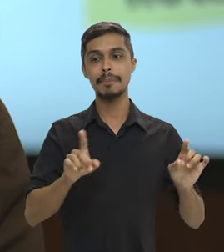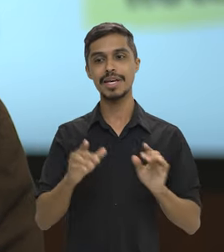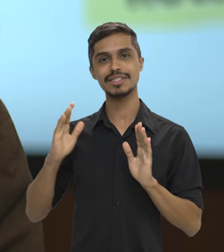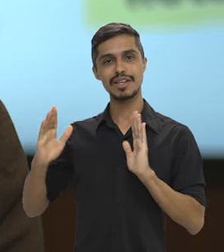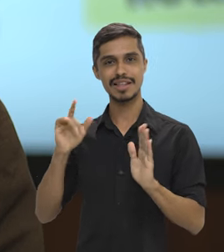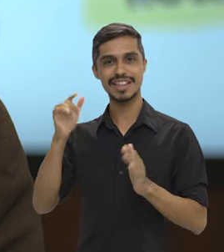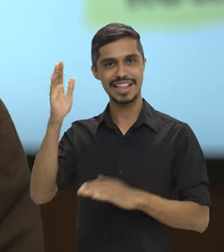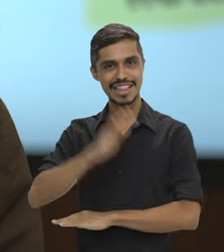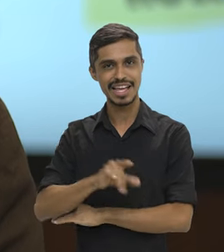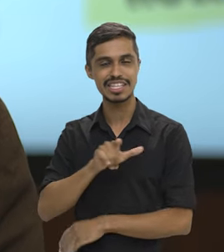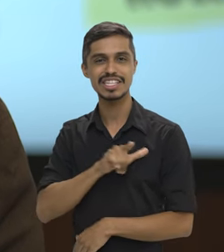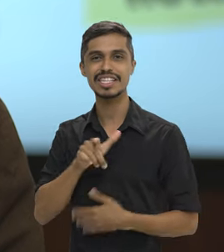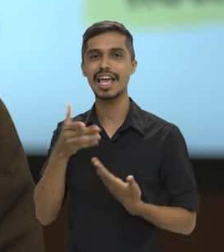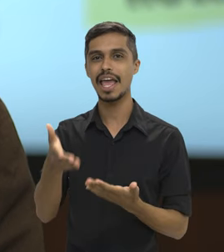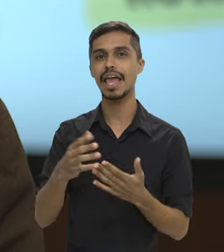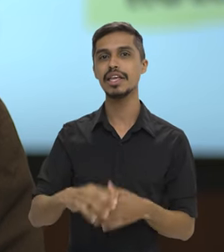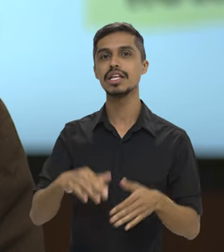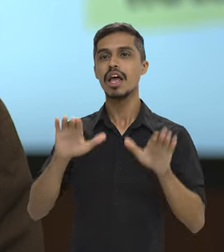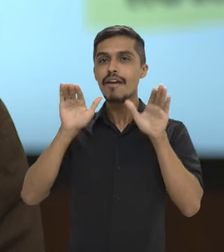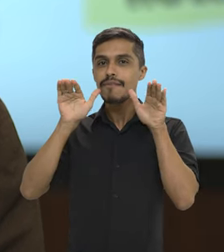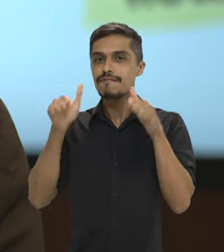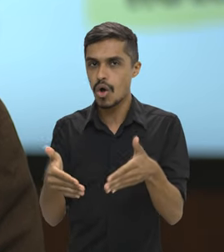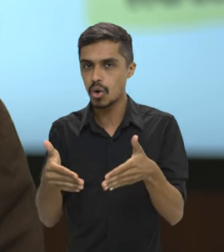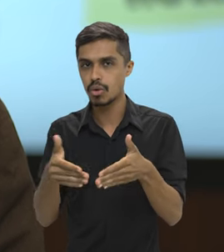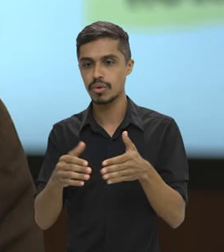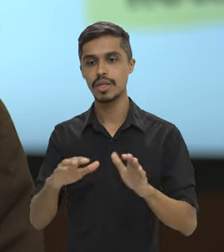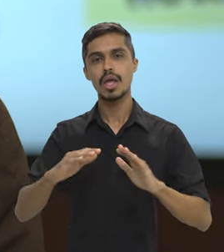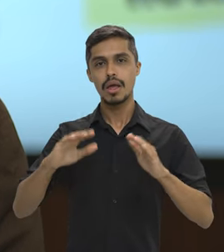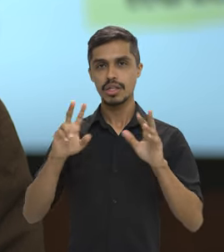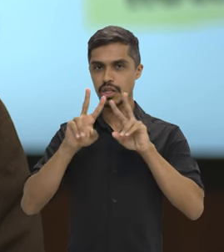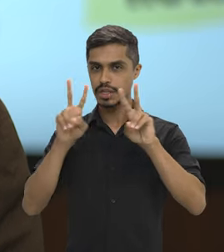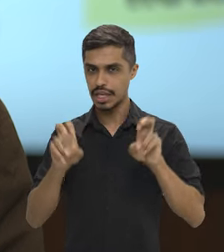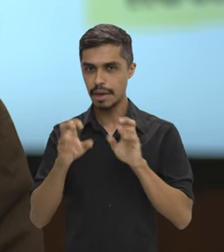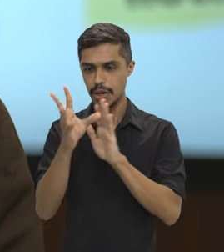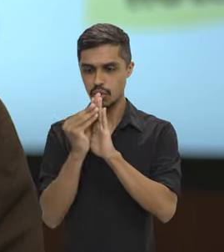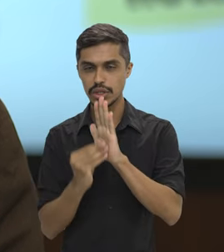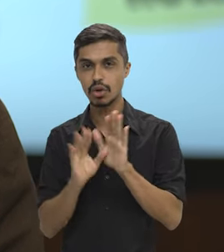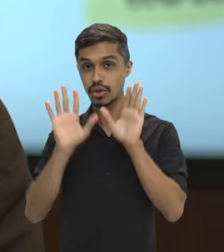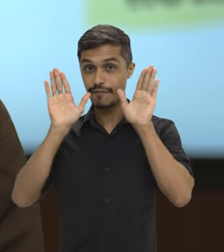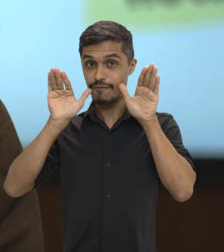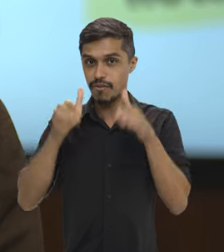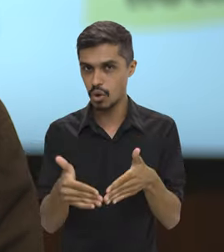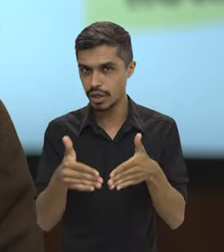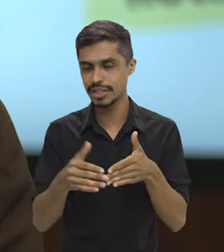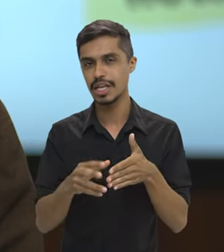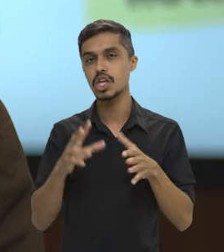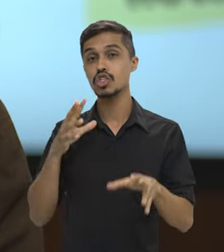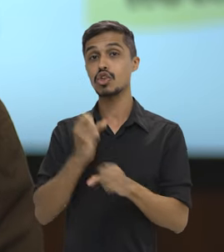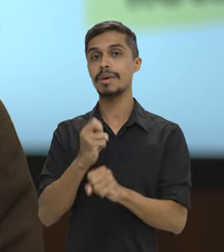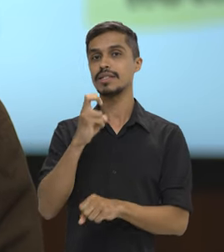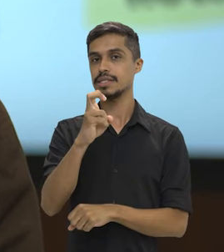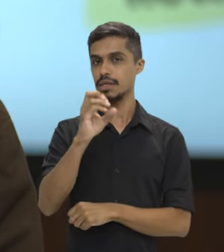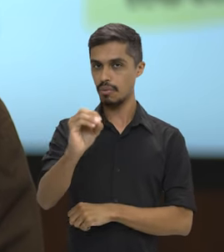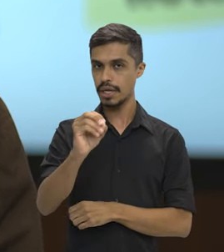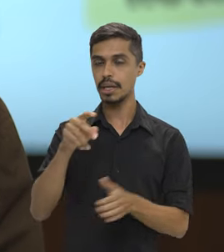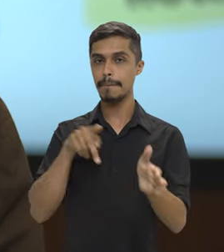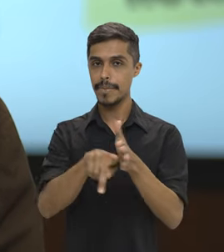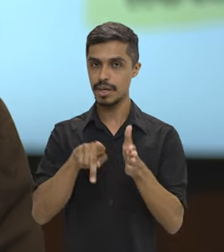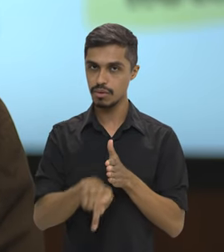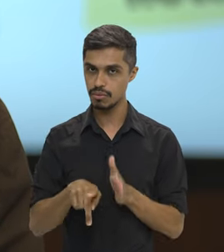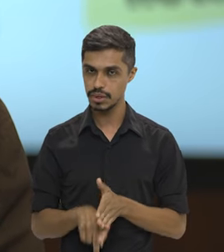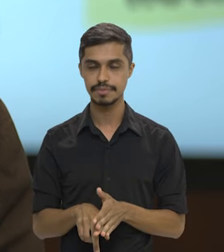questões específicas, em cada bloco haverá um conjunto de questões específicas, que são 50 questões,